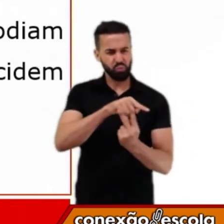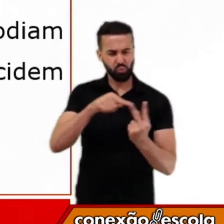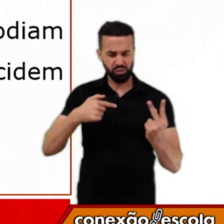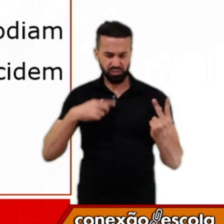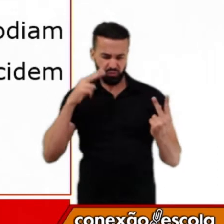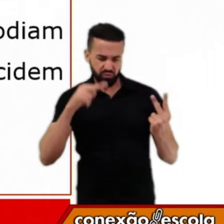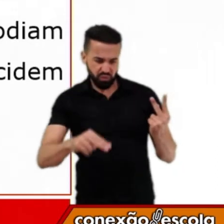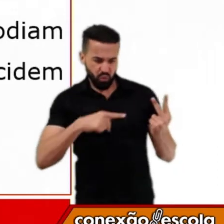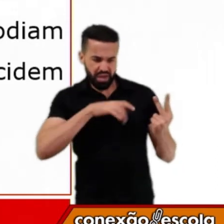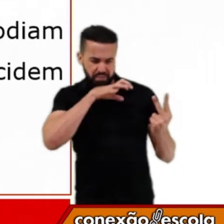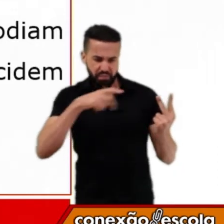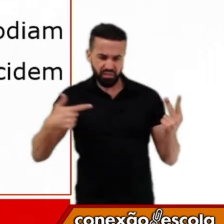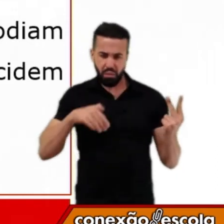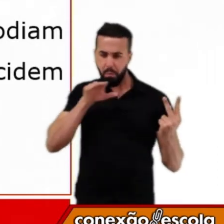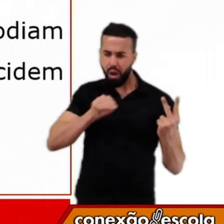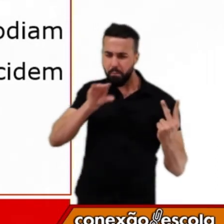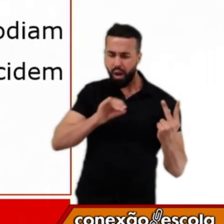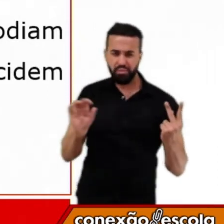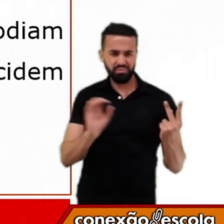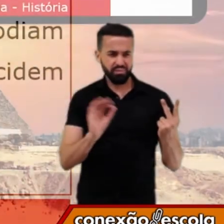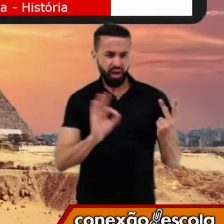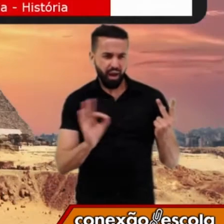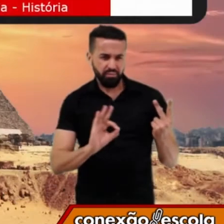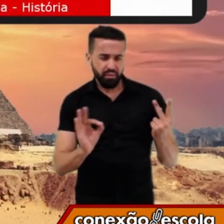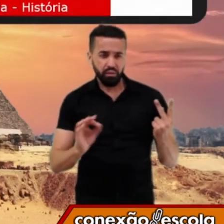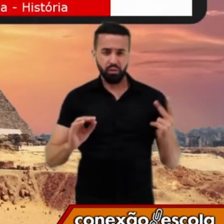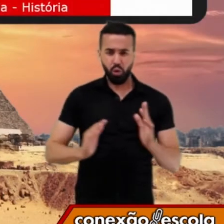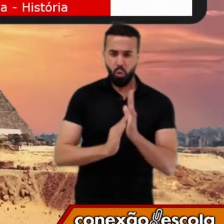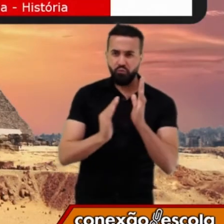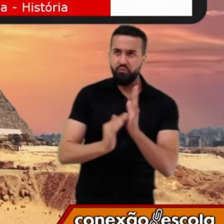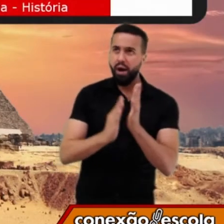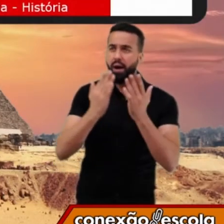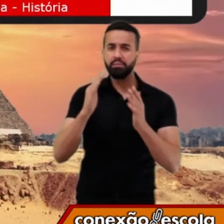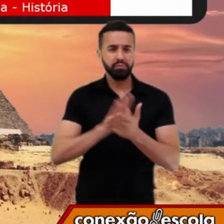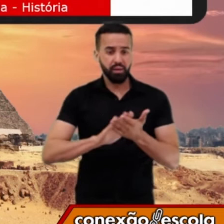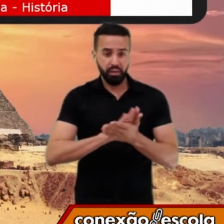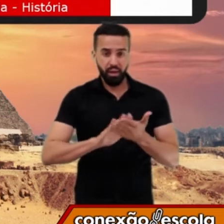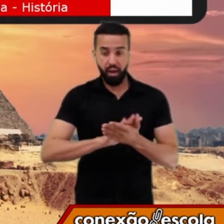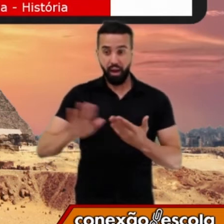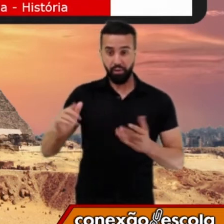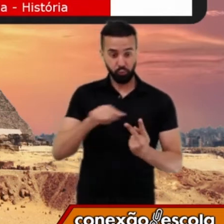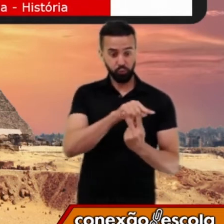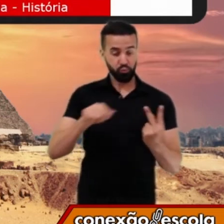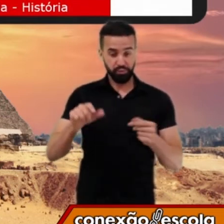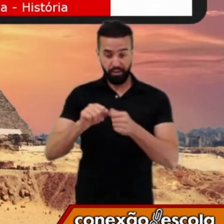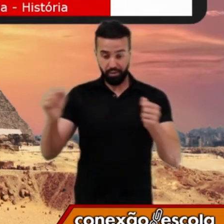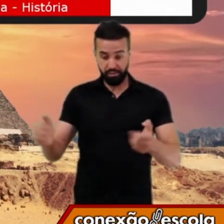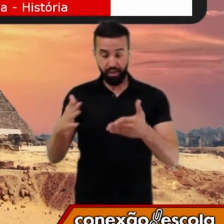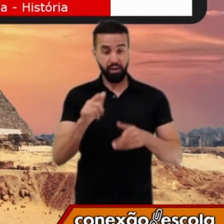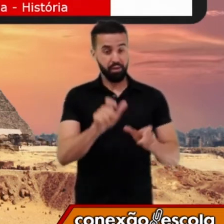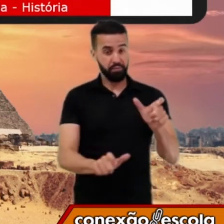conseguiam louvá-los, os deuses decidem criar os homens. Este, então, é um mito de criação ou